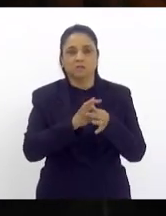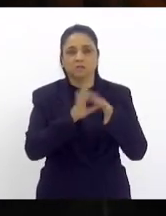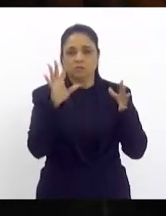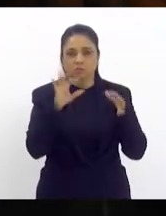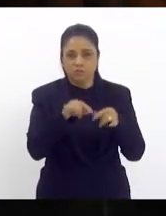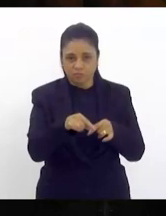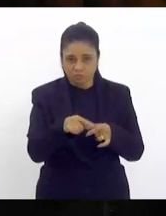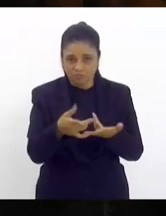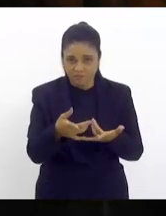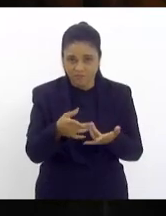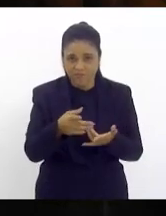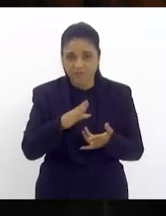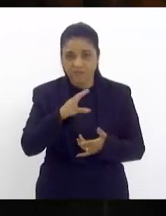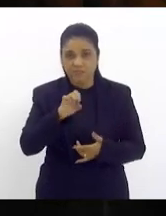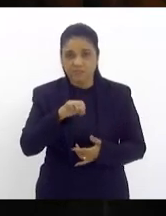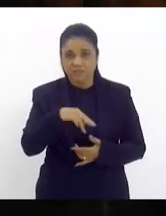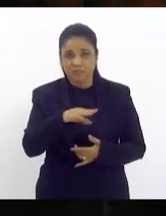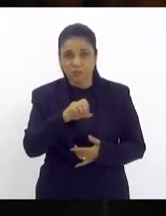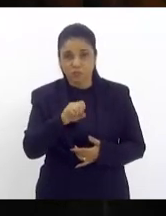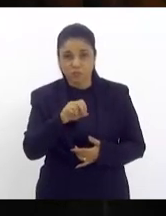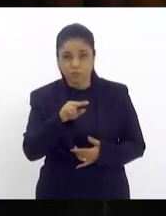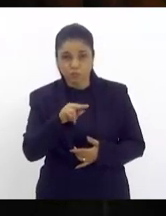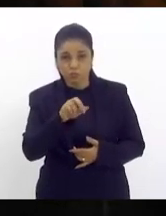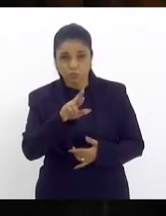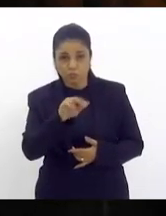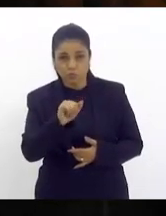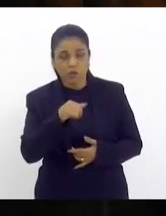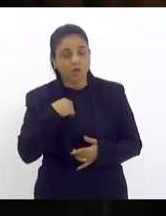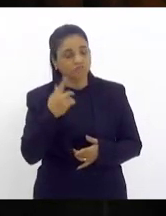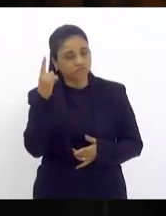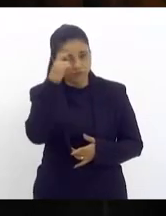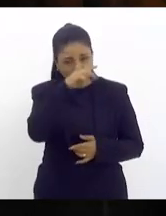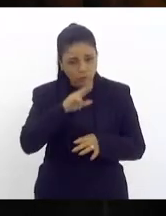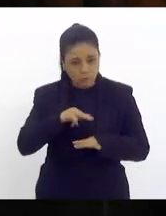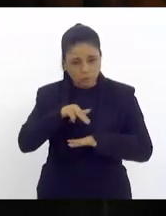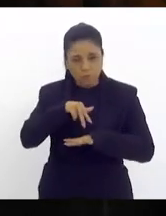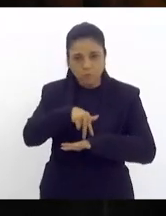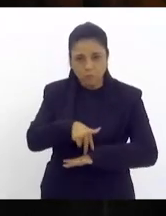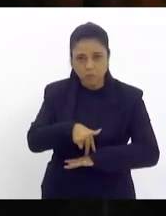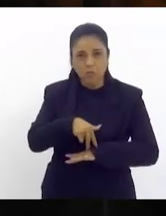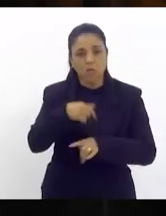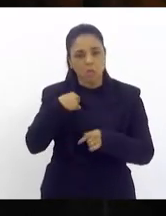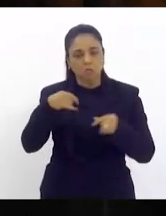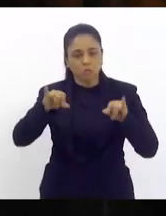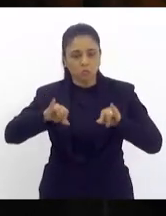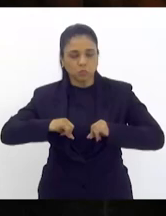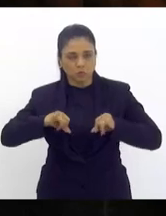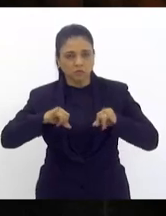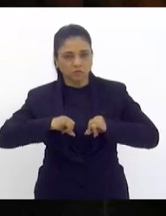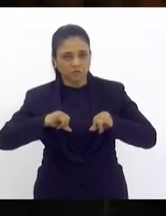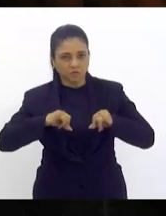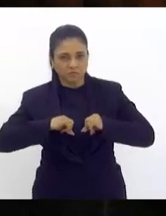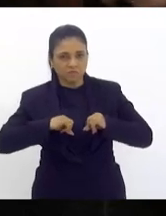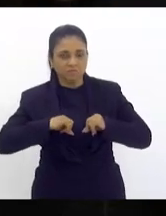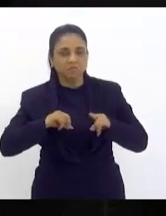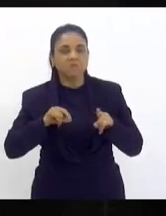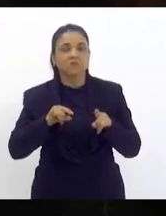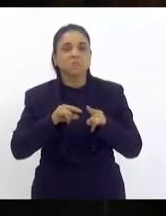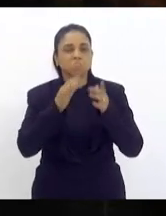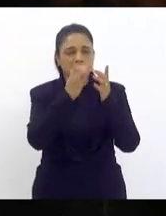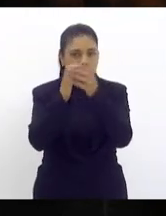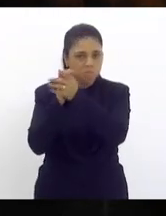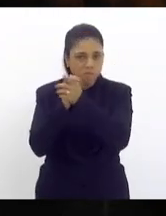gente sabe que é difícil se posicionar no Brasil eu sofri consequências por isso e queria parabenizar aos